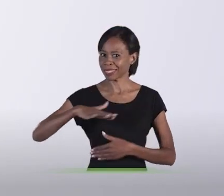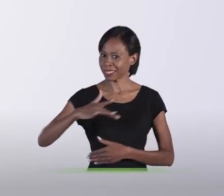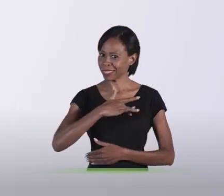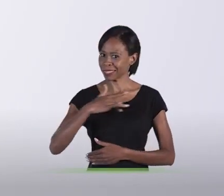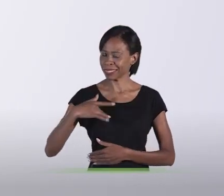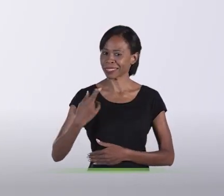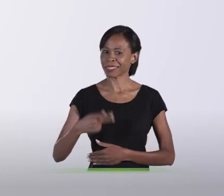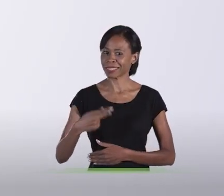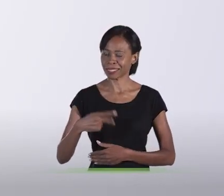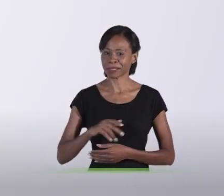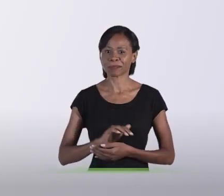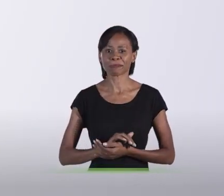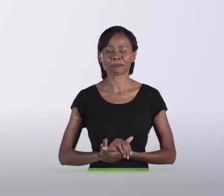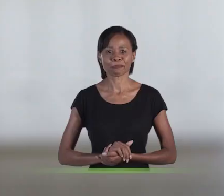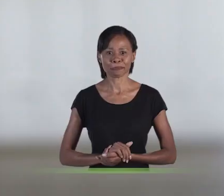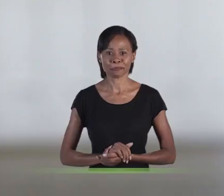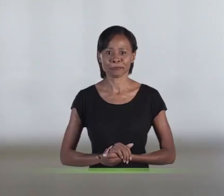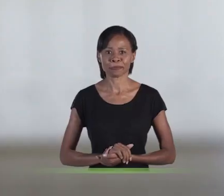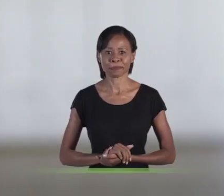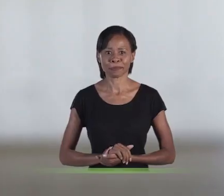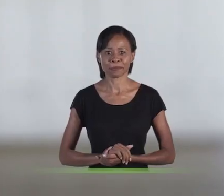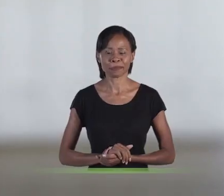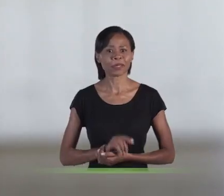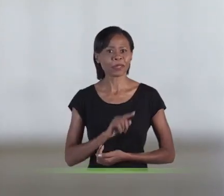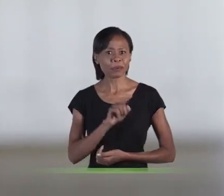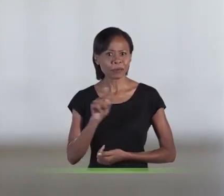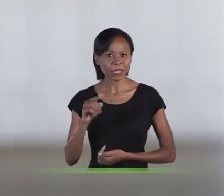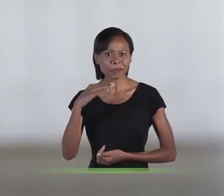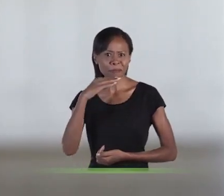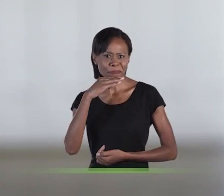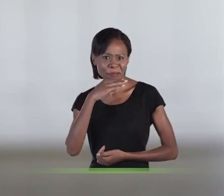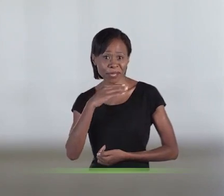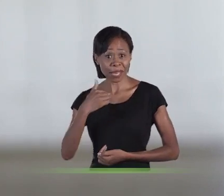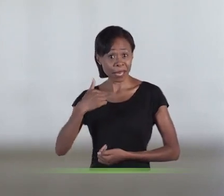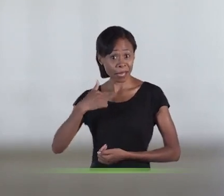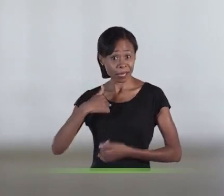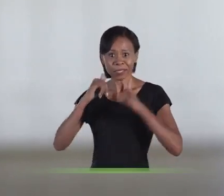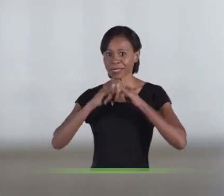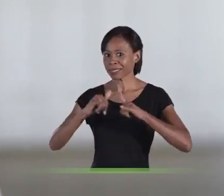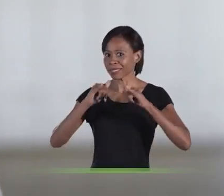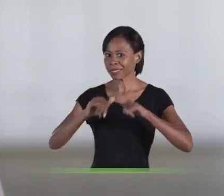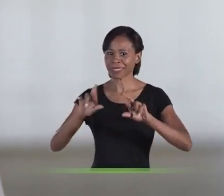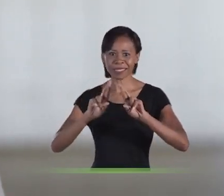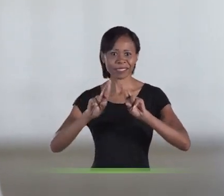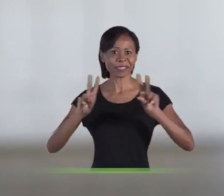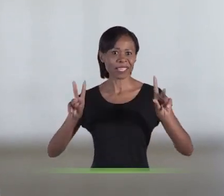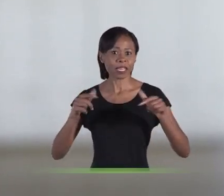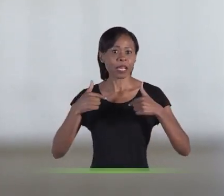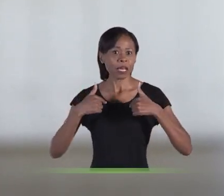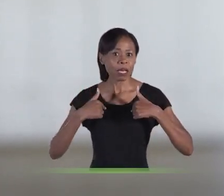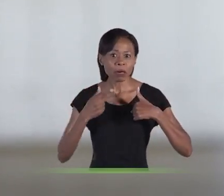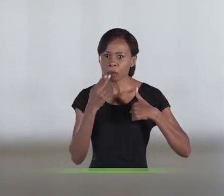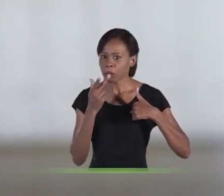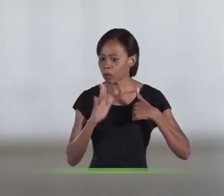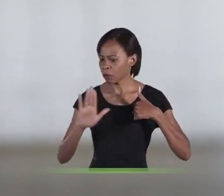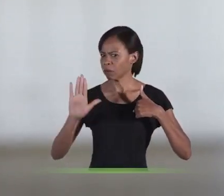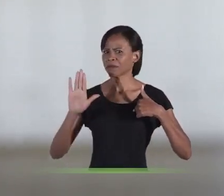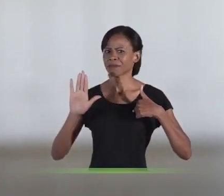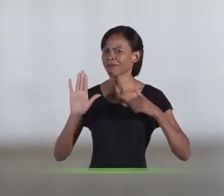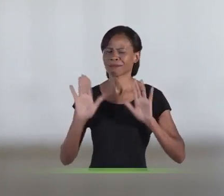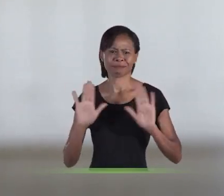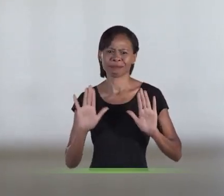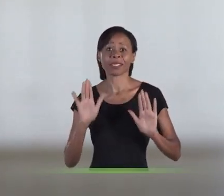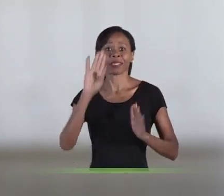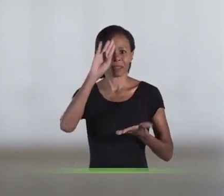para a saúde de BH. Você já deve ter percebido que minha campanha é diferente. Eu não faço promessas. Eu acredito sim